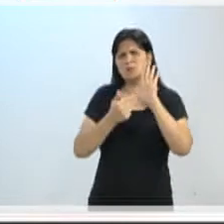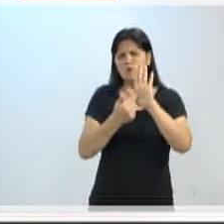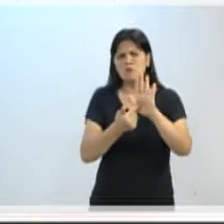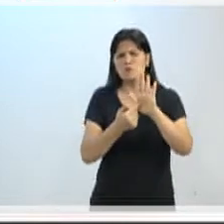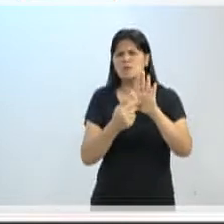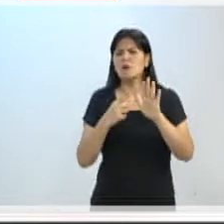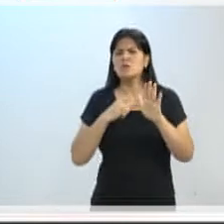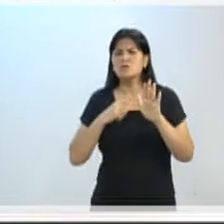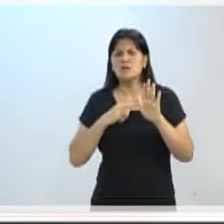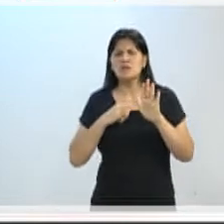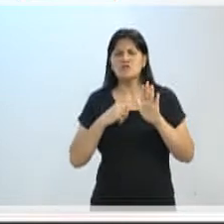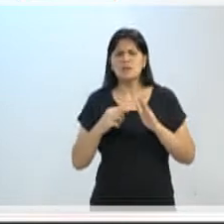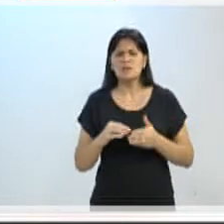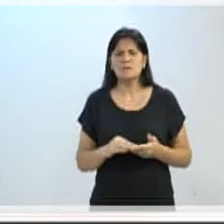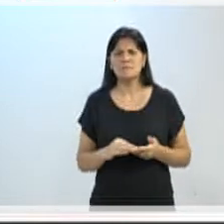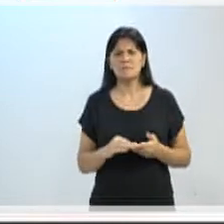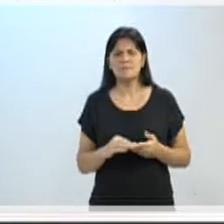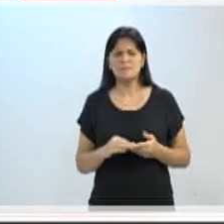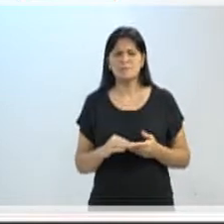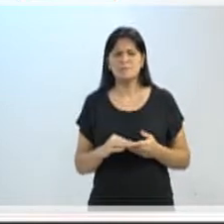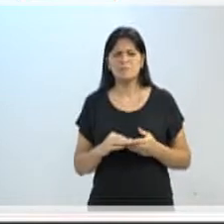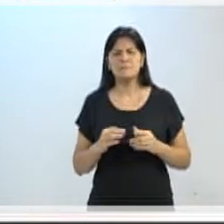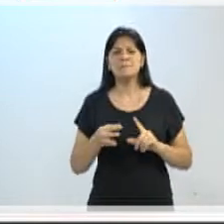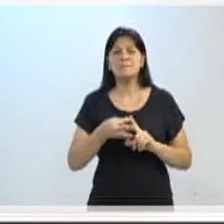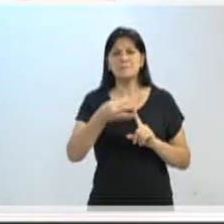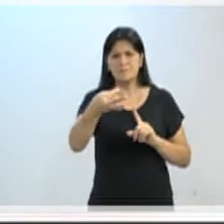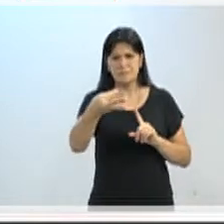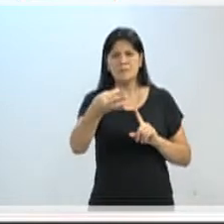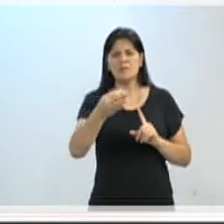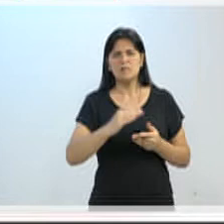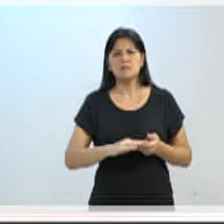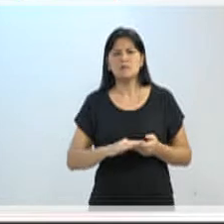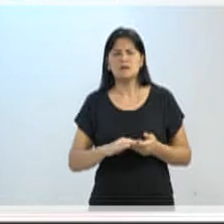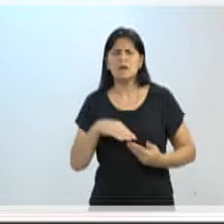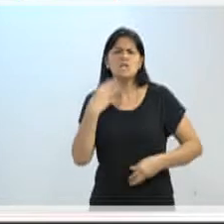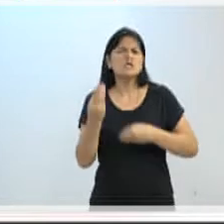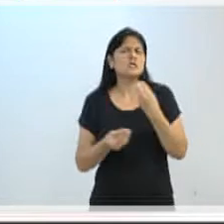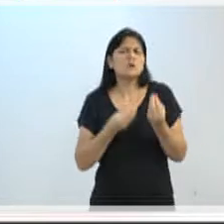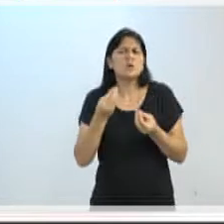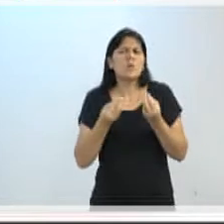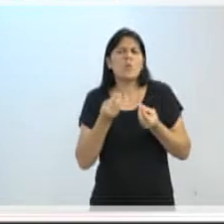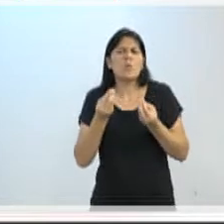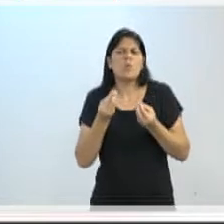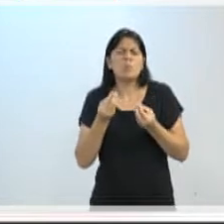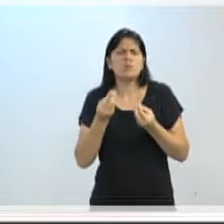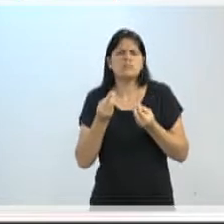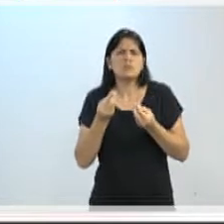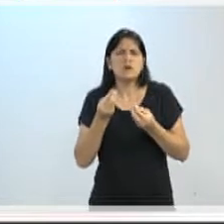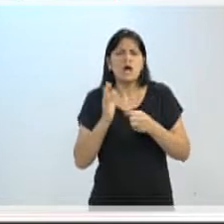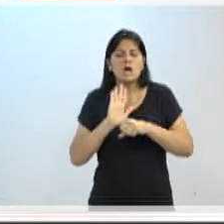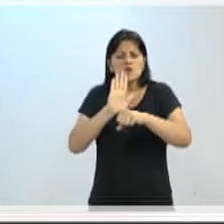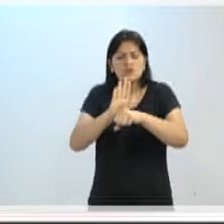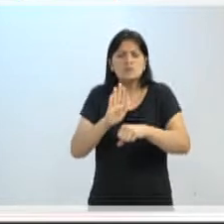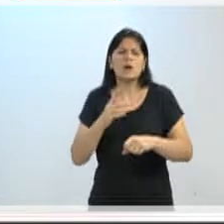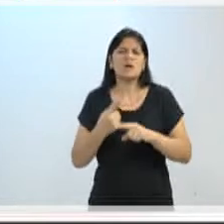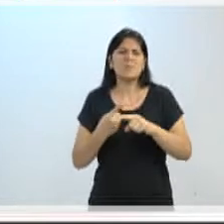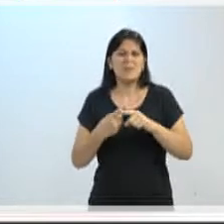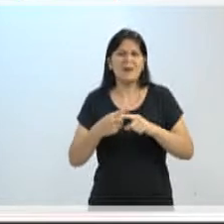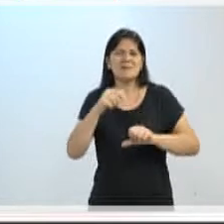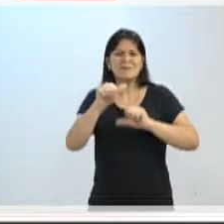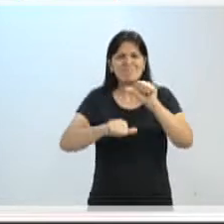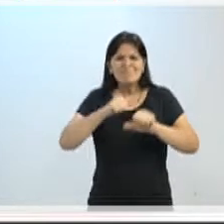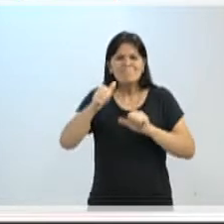administração para que, o que fazer com essas atuações no transporte, para se tornar